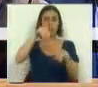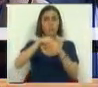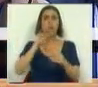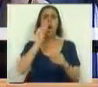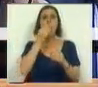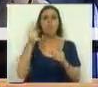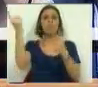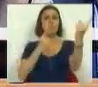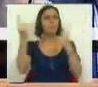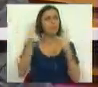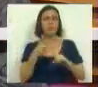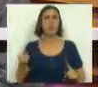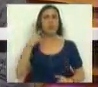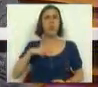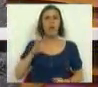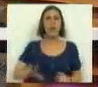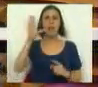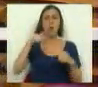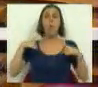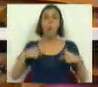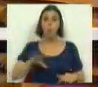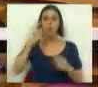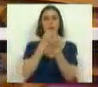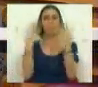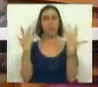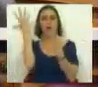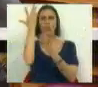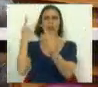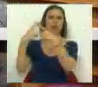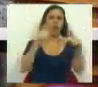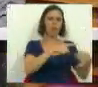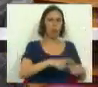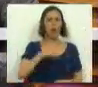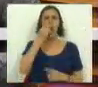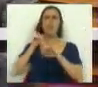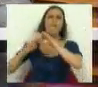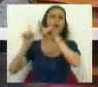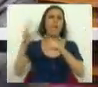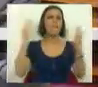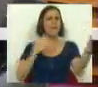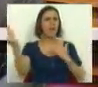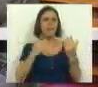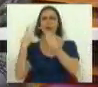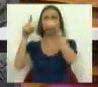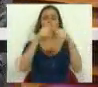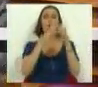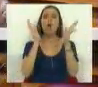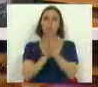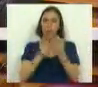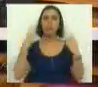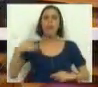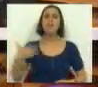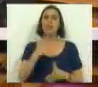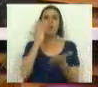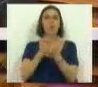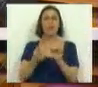alunos de proveniência que não é nacional. Porque hoje somos um país pluricultural. Somos um país que tem alunos de várias proveniências e todos têm de ter espaço numa